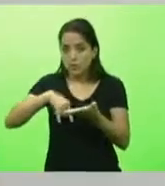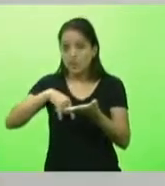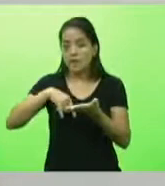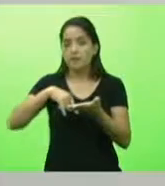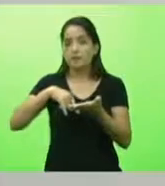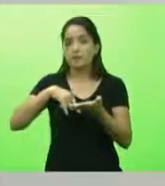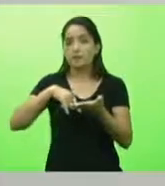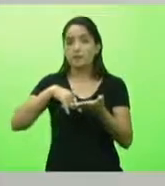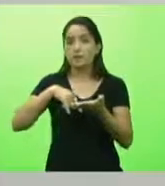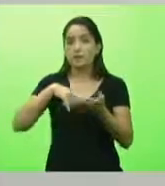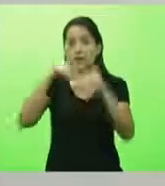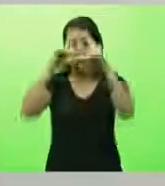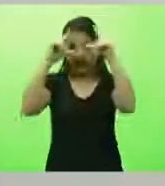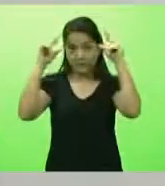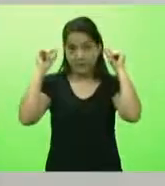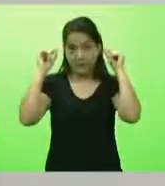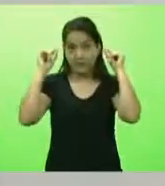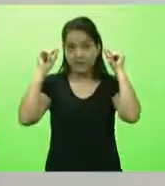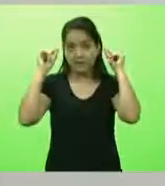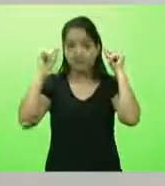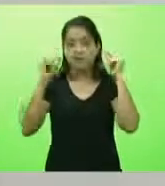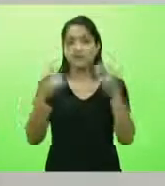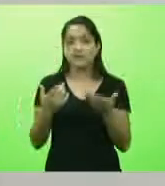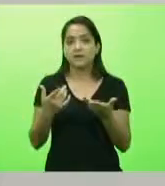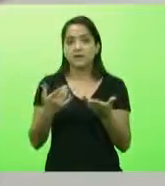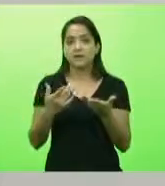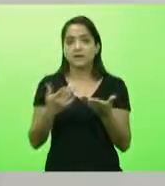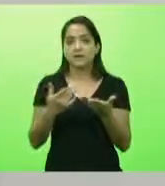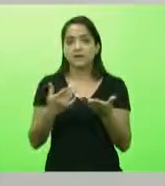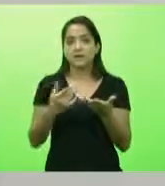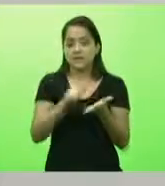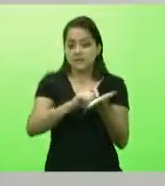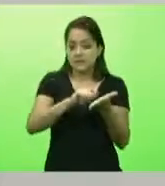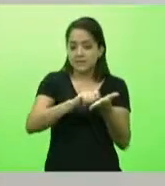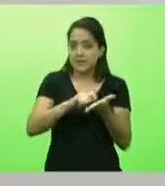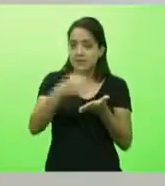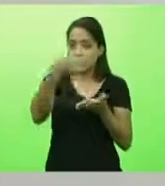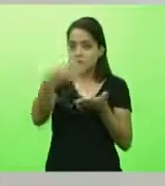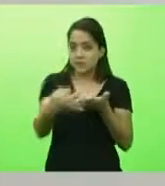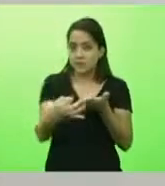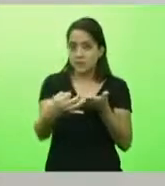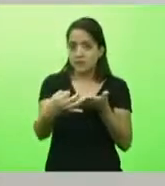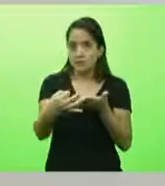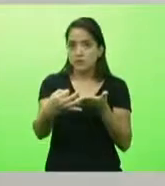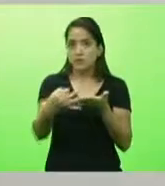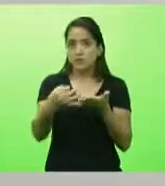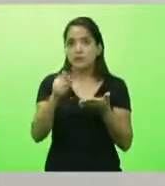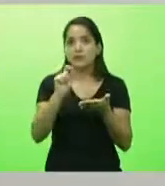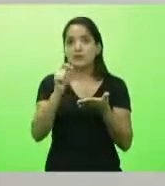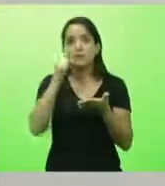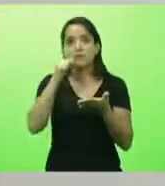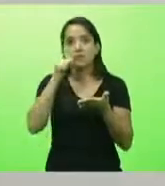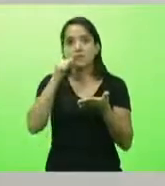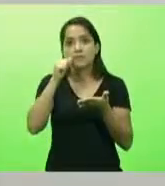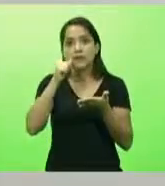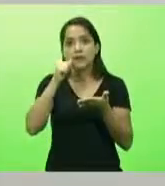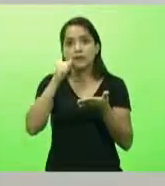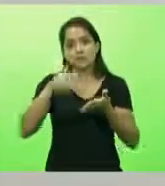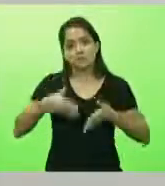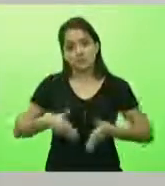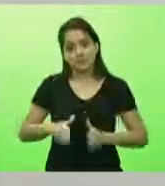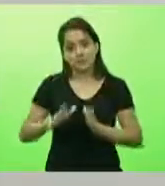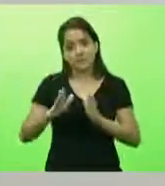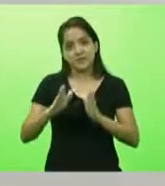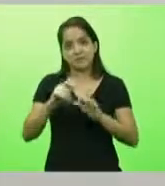a enfermeira fez o absurdo de escrever o certo, que quem pariu é a mãe, e ela vai